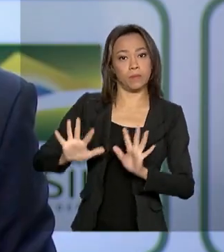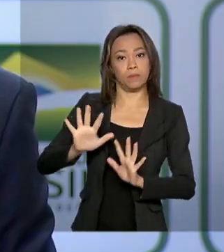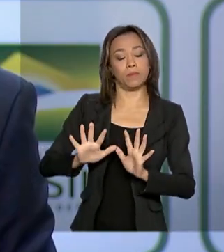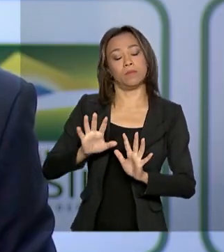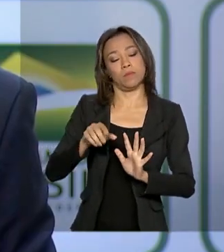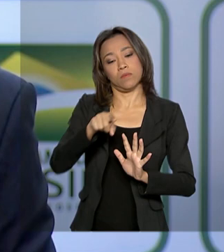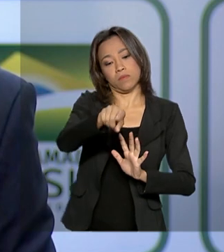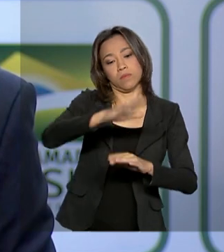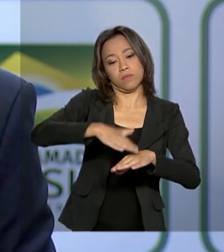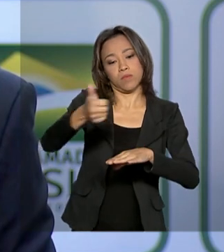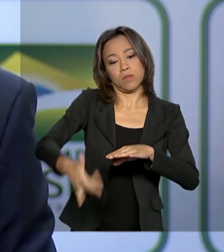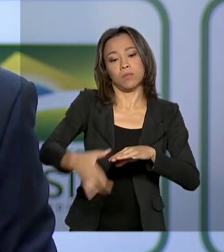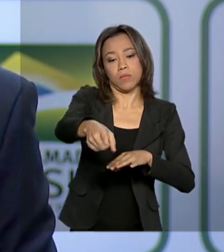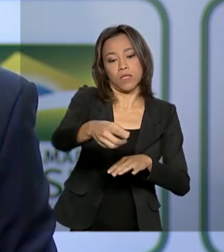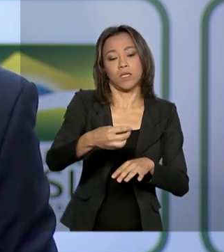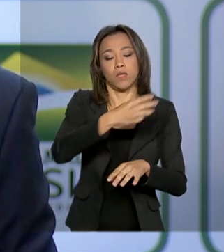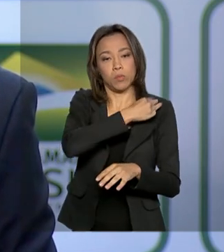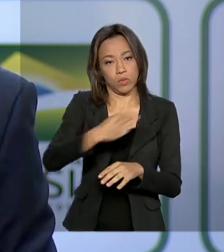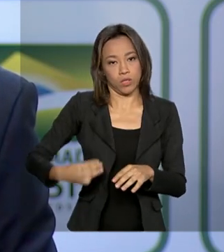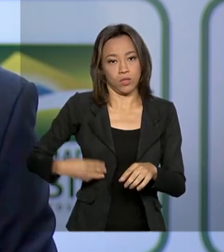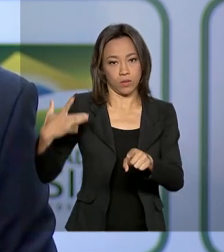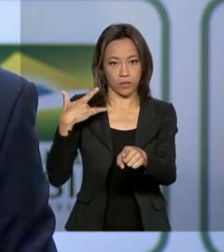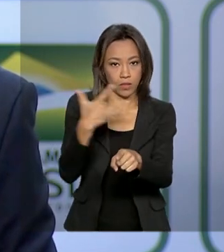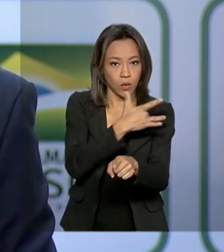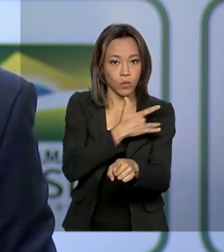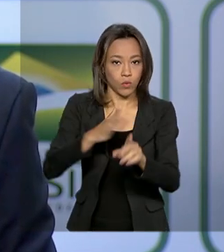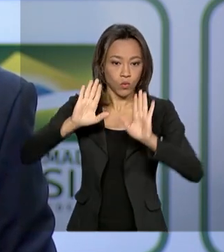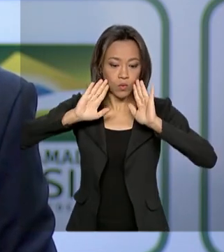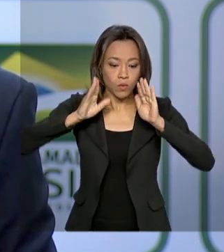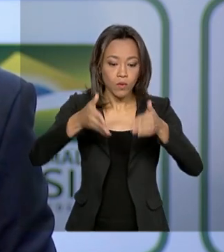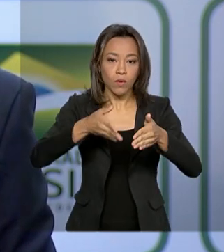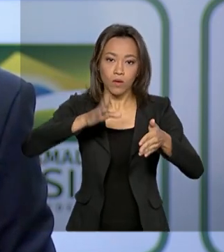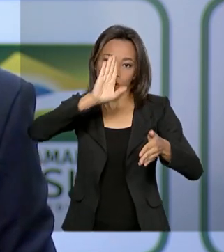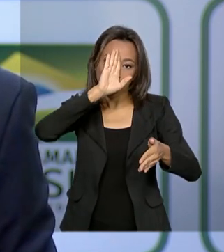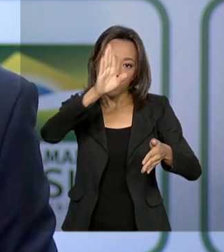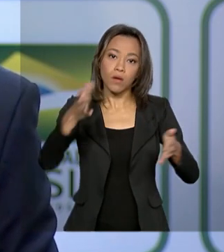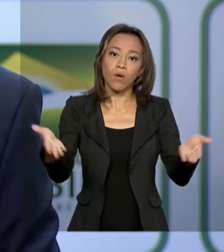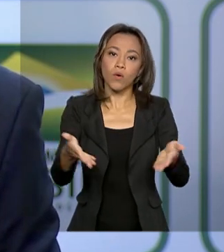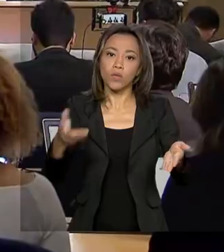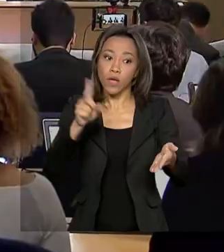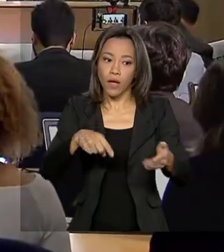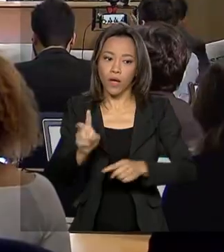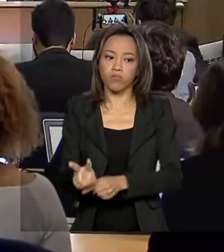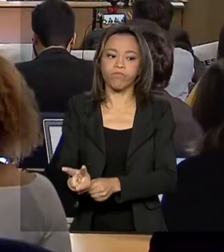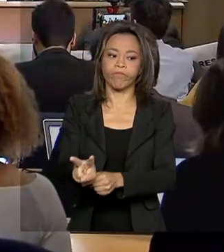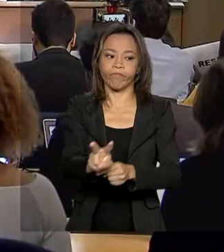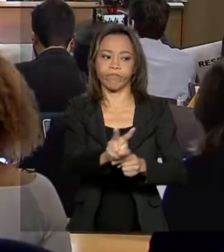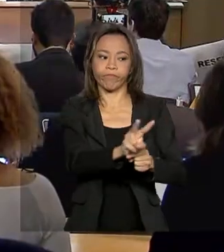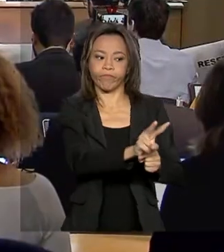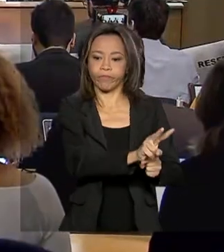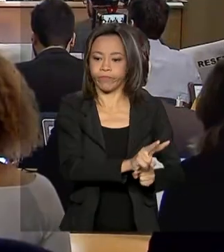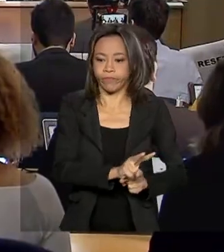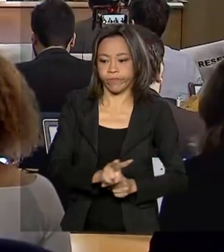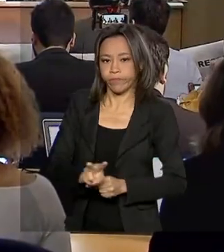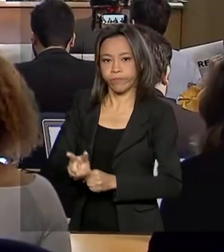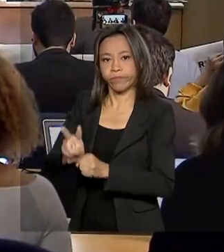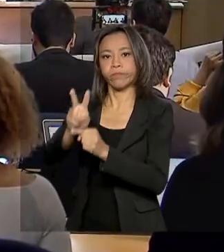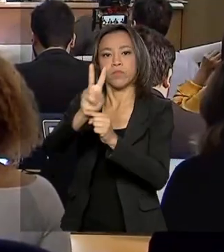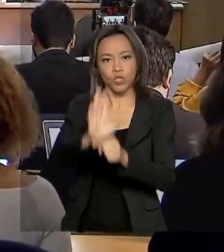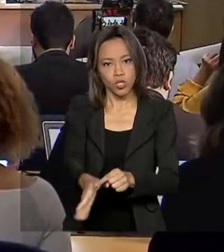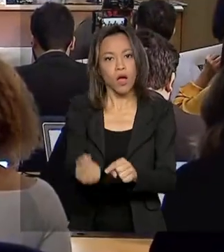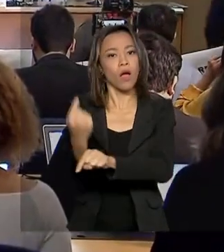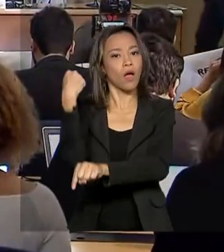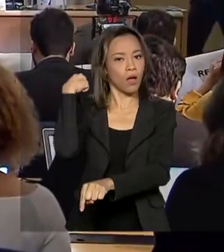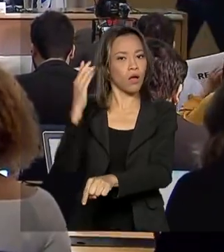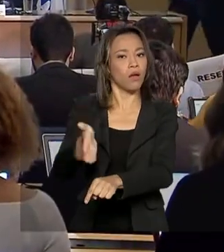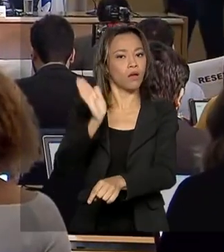Segundo o Ministro da Saúde, o foco principal hoje é a vigilância e o monitoramento que já vem sendo